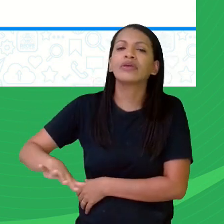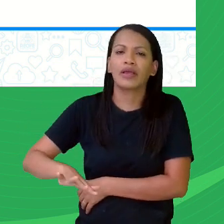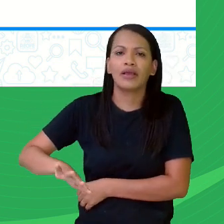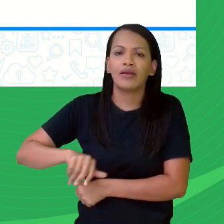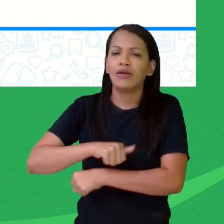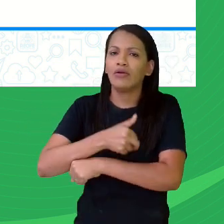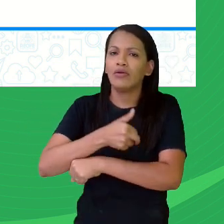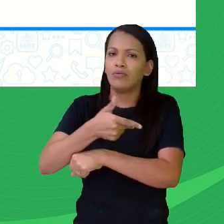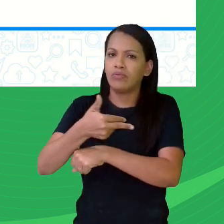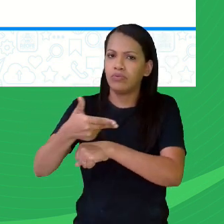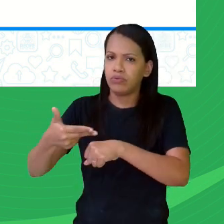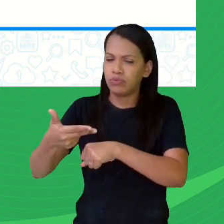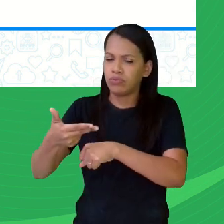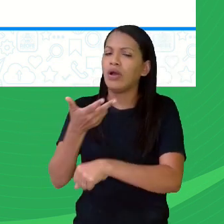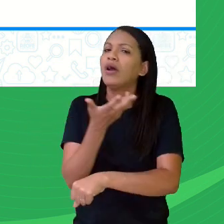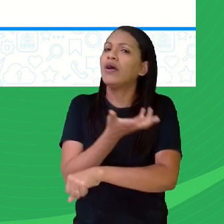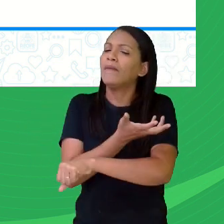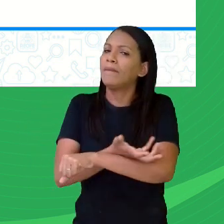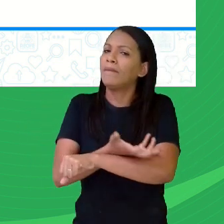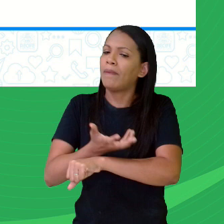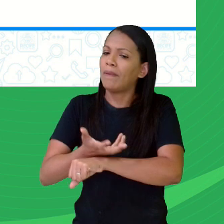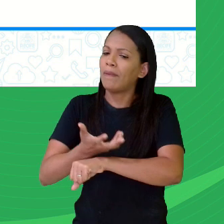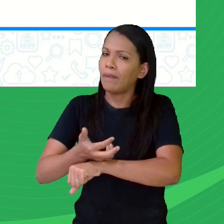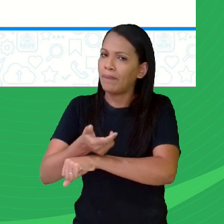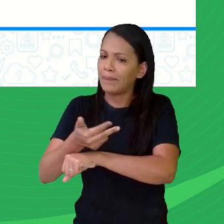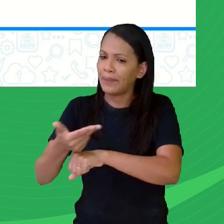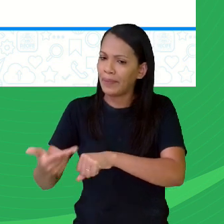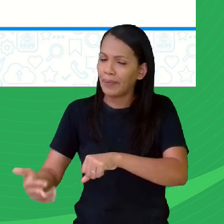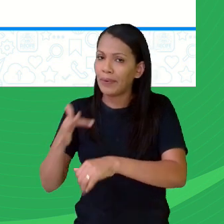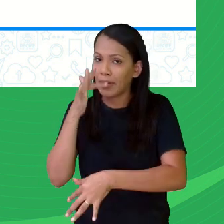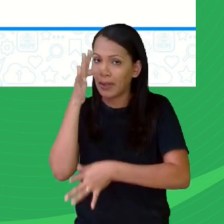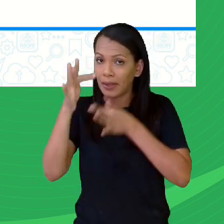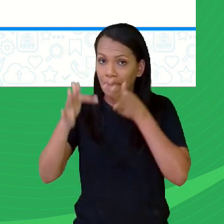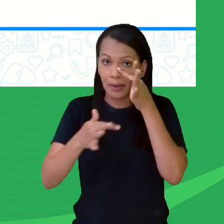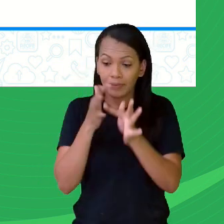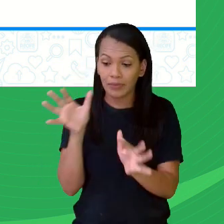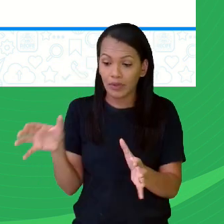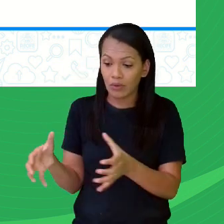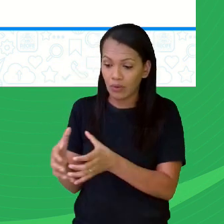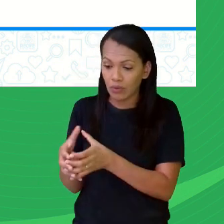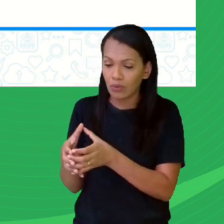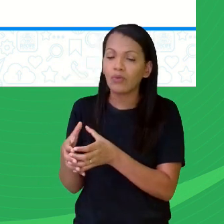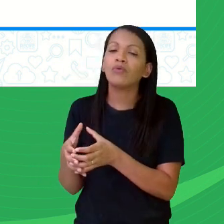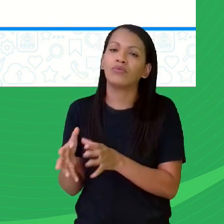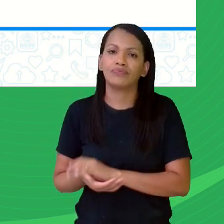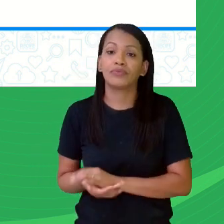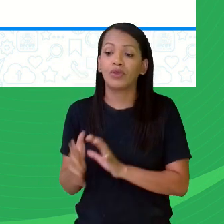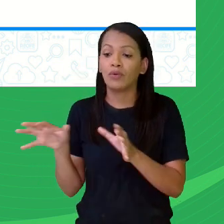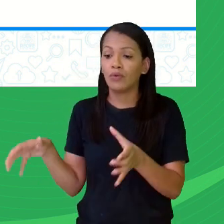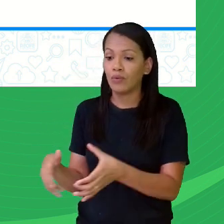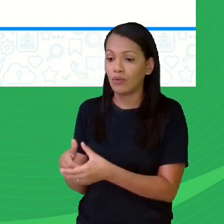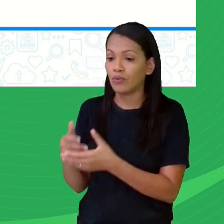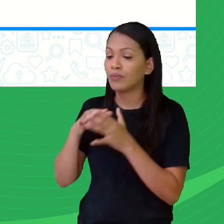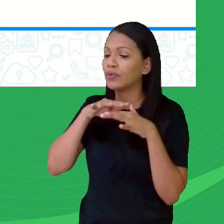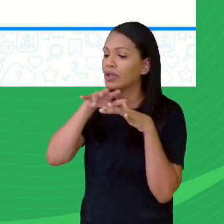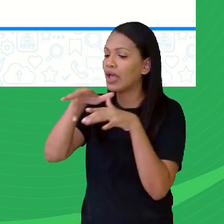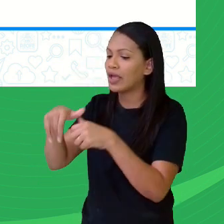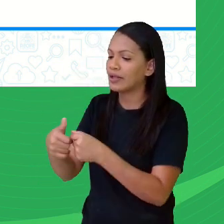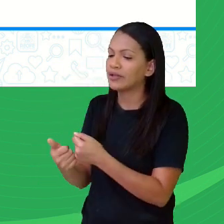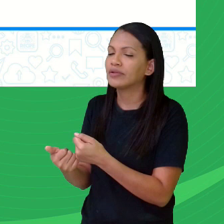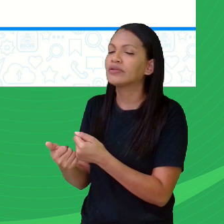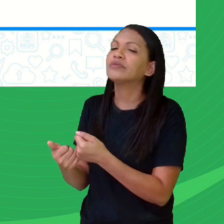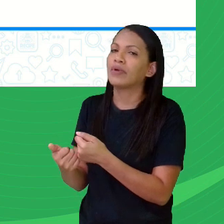Lembra lá que a gente falou dos animais, que é um grupo de animais de uma região, chamo de fauna. E um grupo de